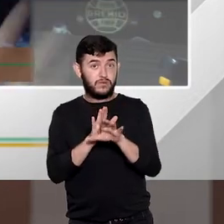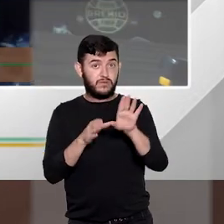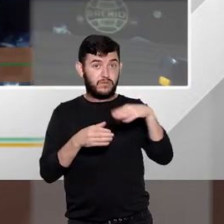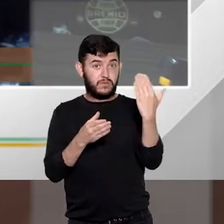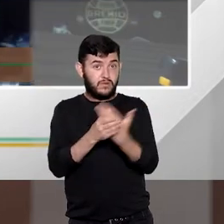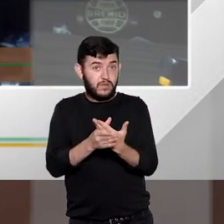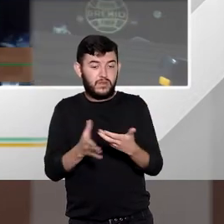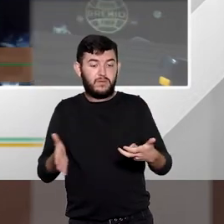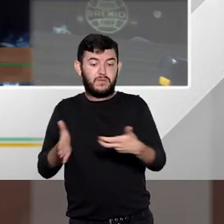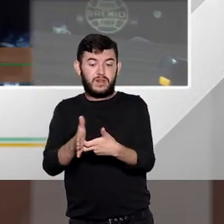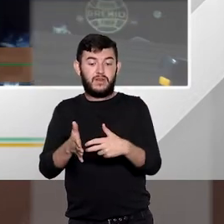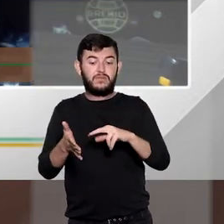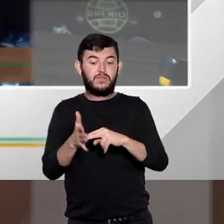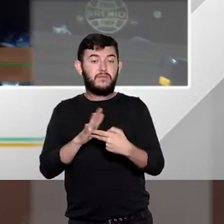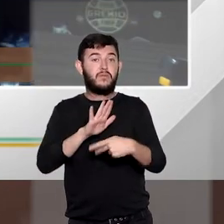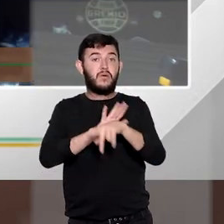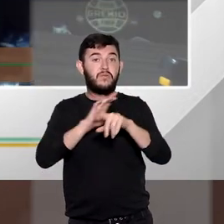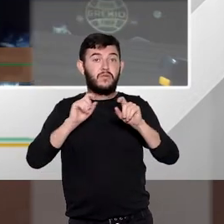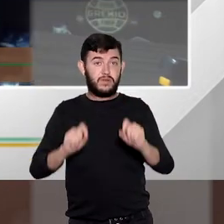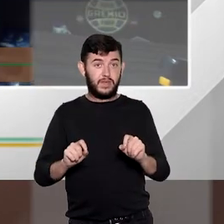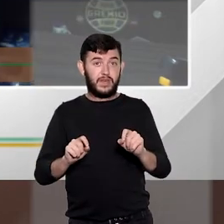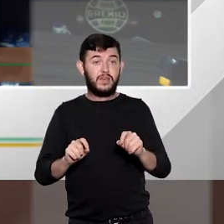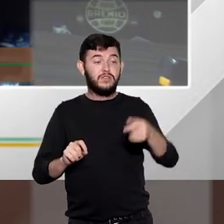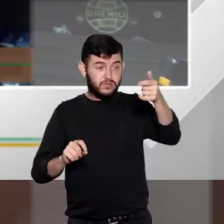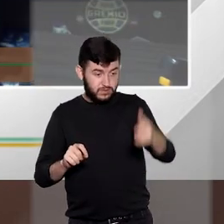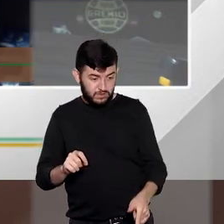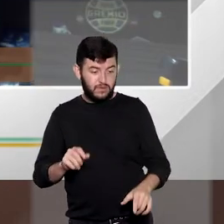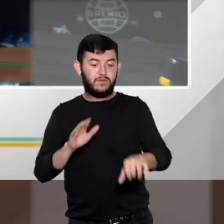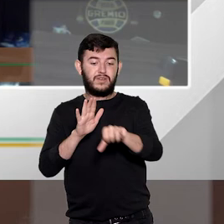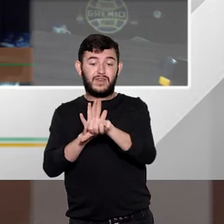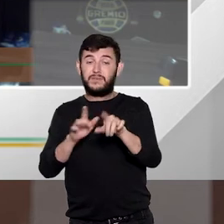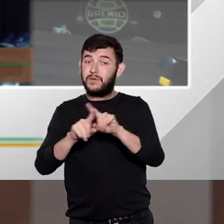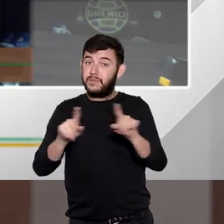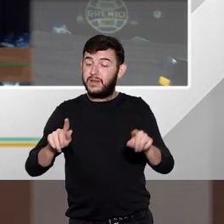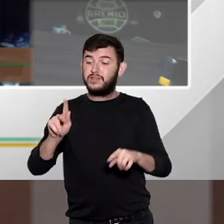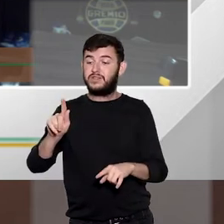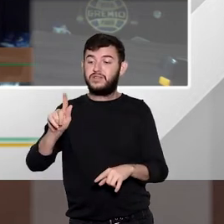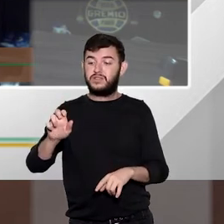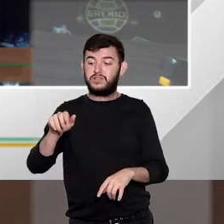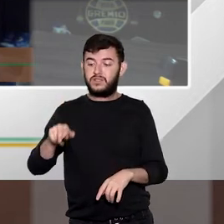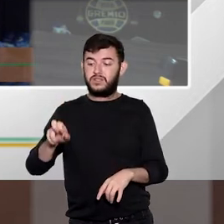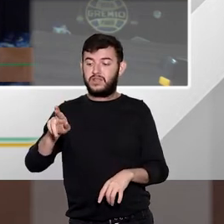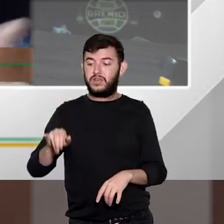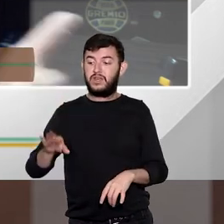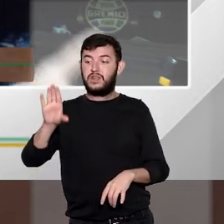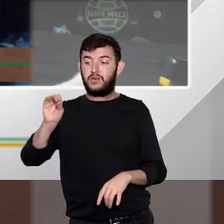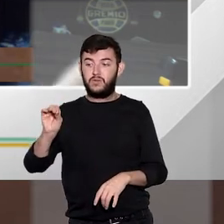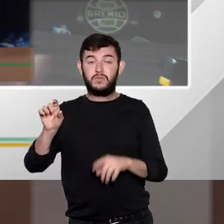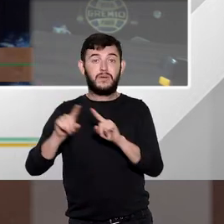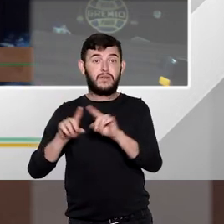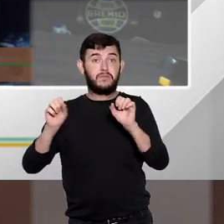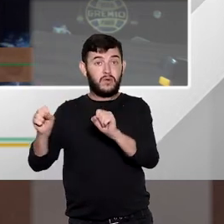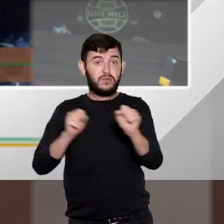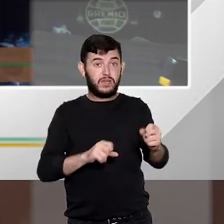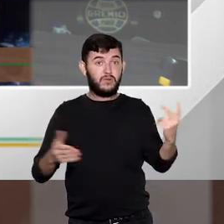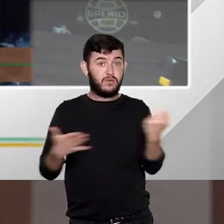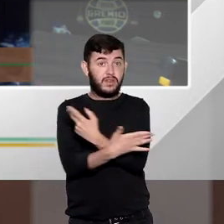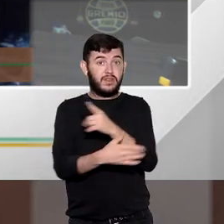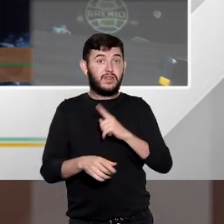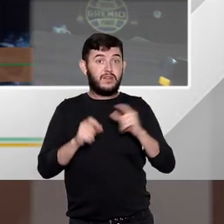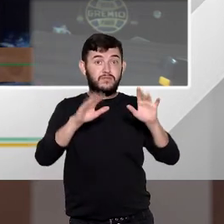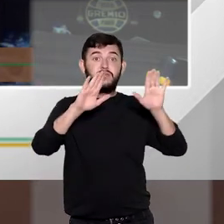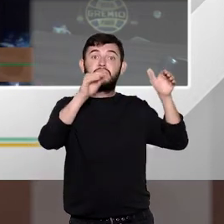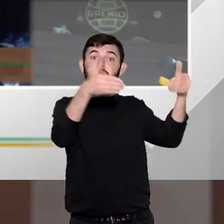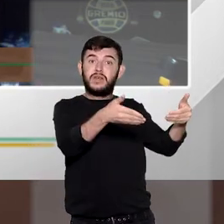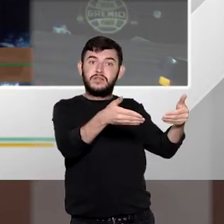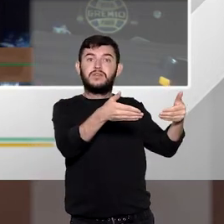reincidência genérica. Agora, pode acontecer de um sujeito ele ter uma reincidência específica quando ele